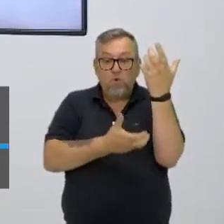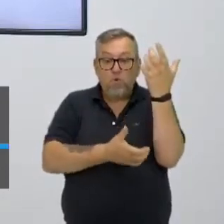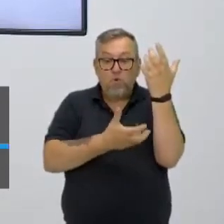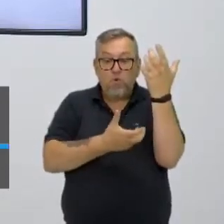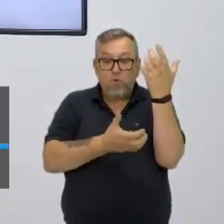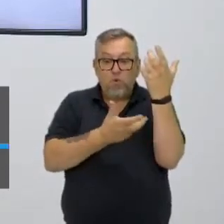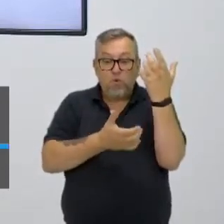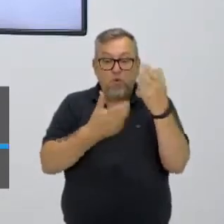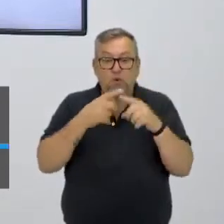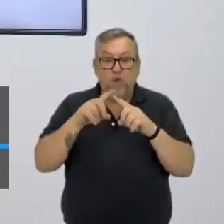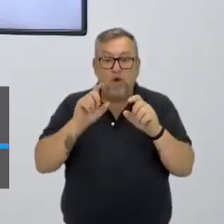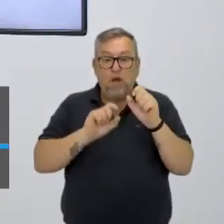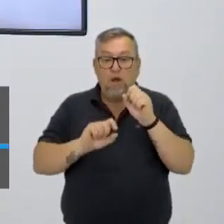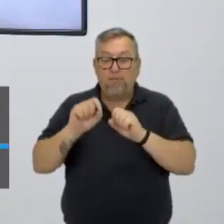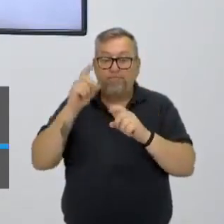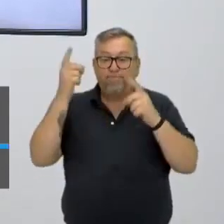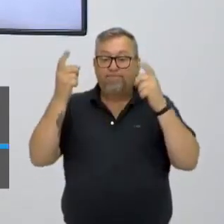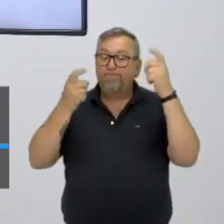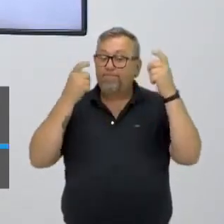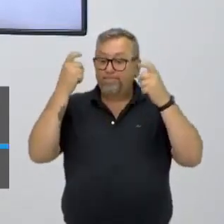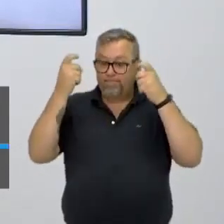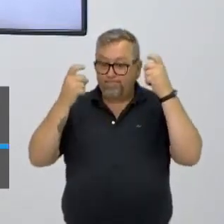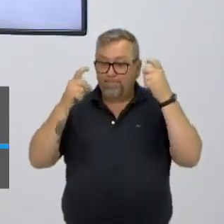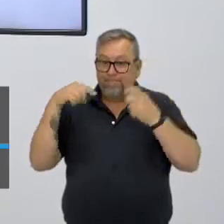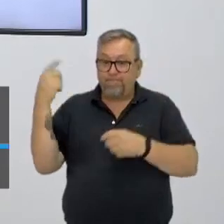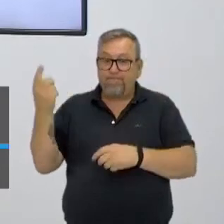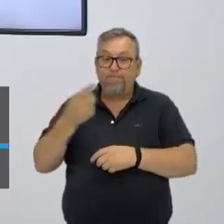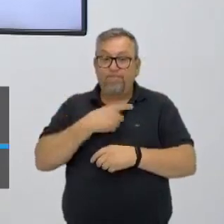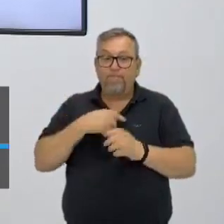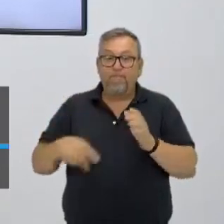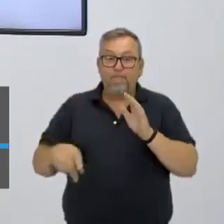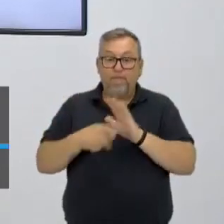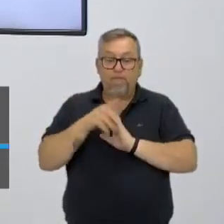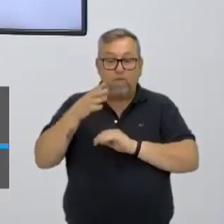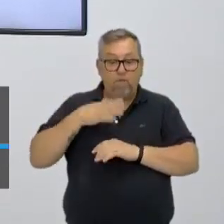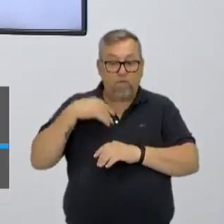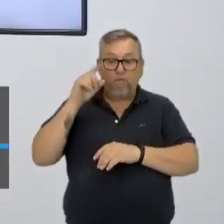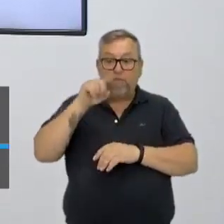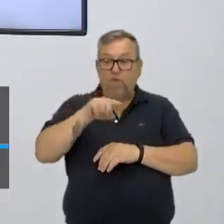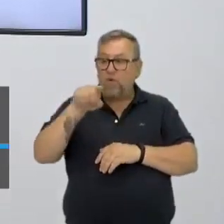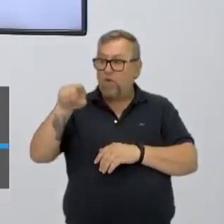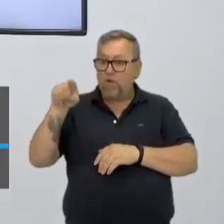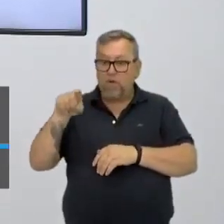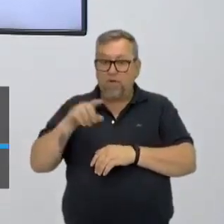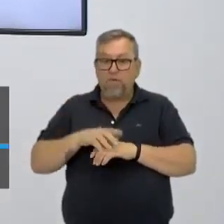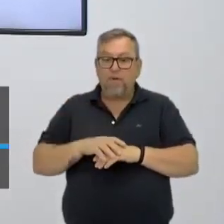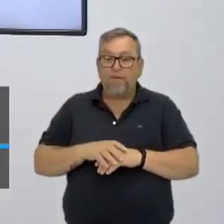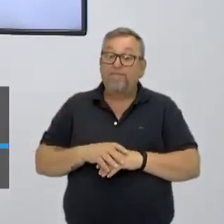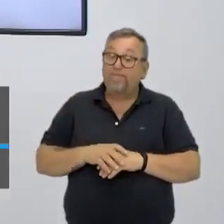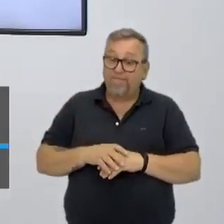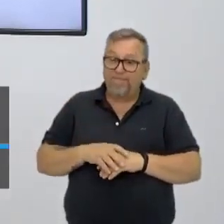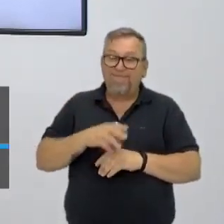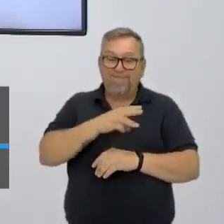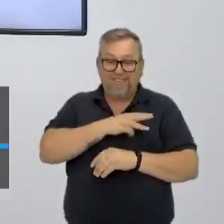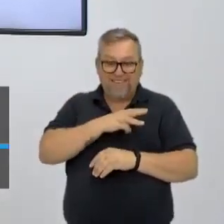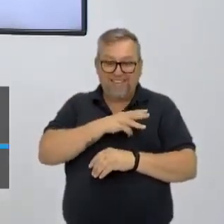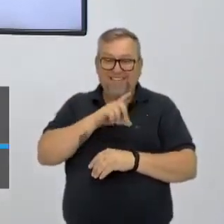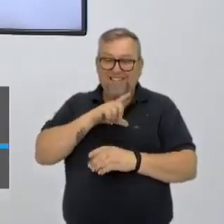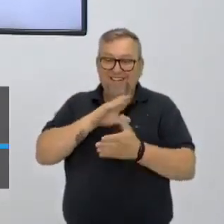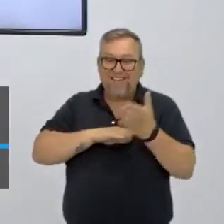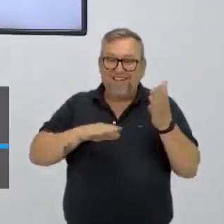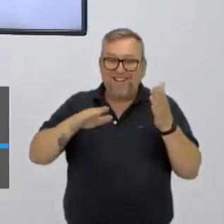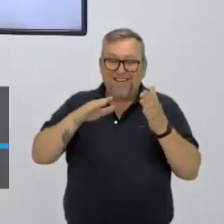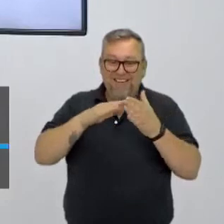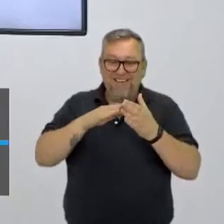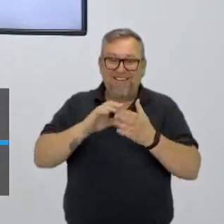extremamente preocupantes, preocupação para mim, preocupação para você também. Tudo certinho? Bom, o Sidney ficou aí o tempo